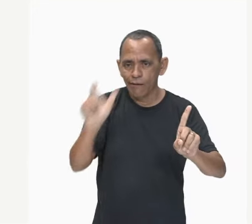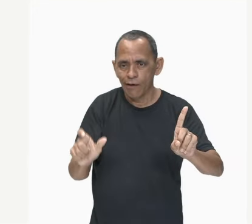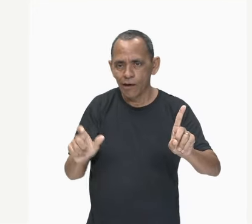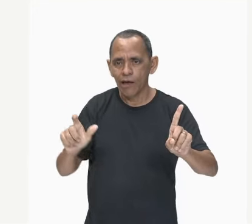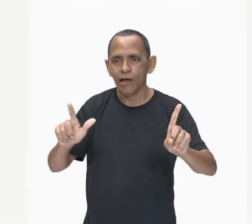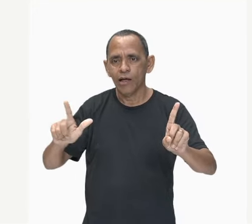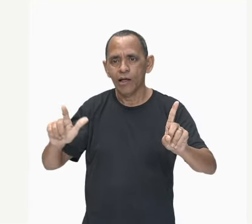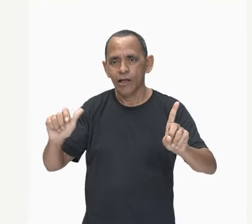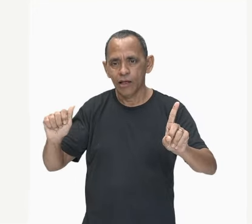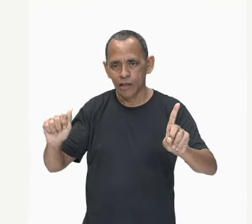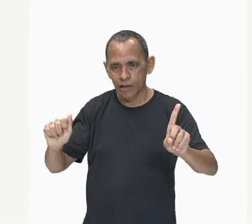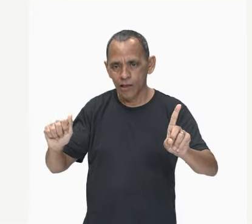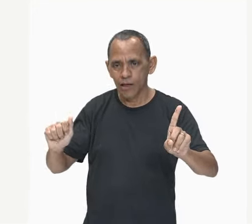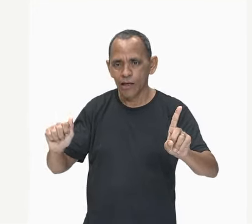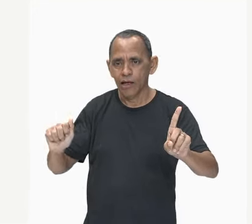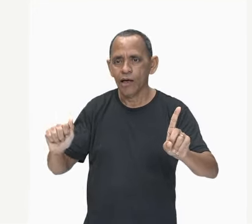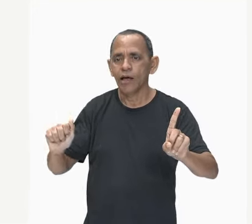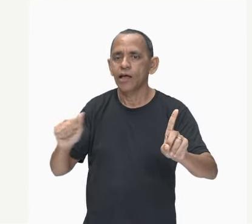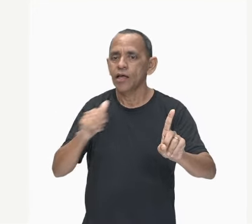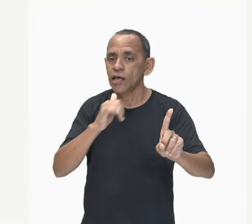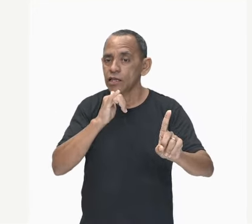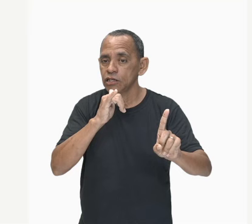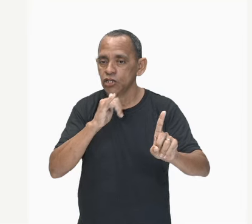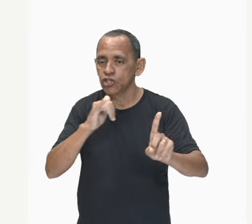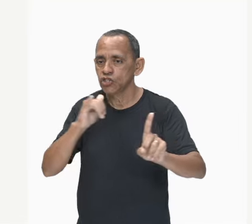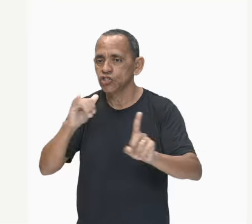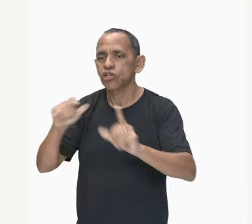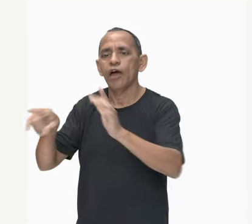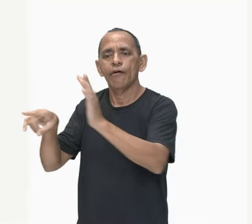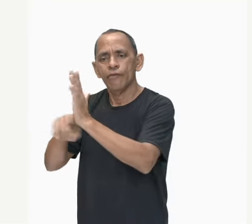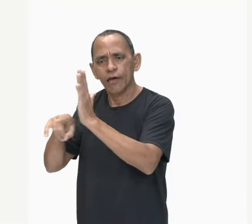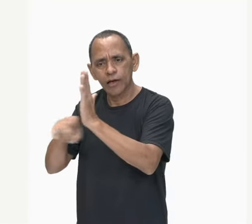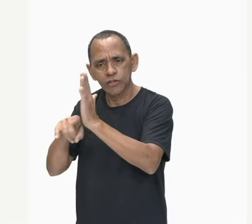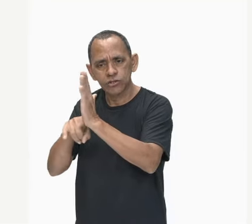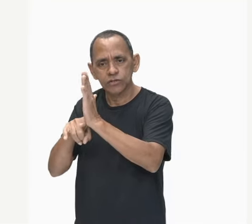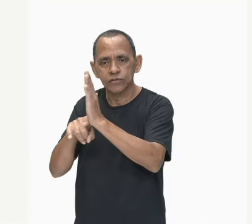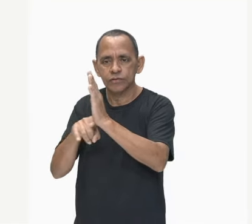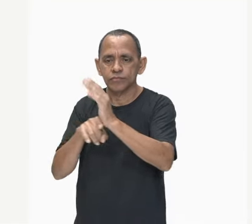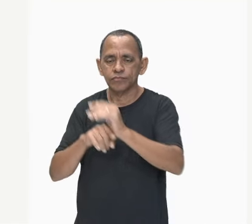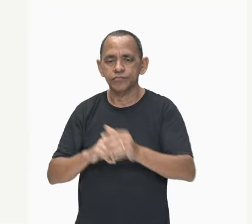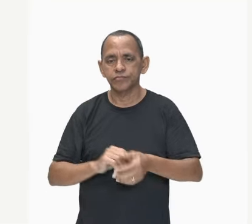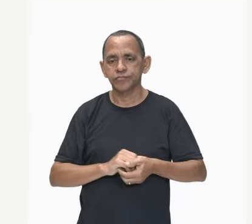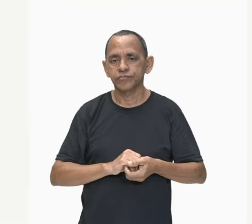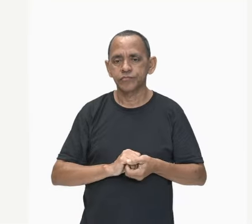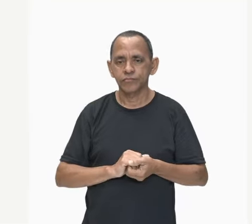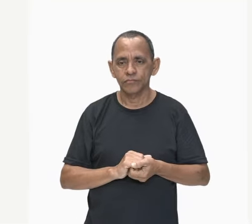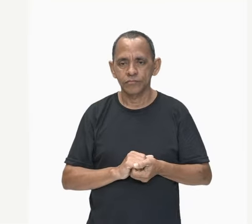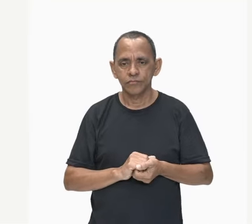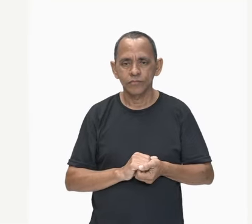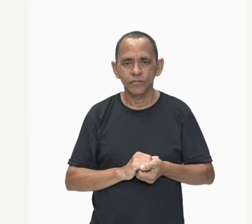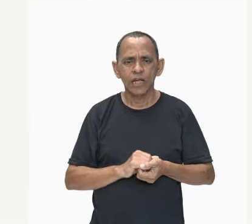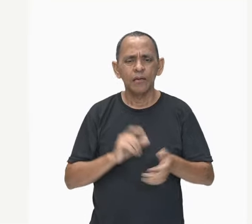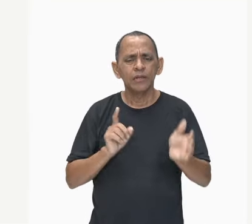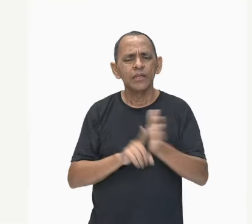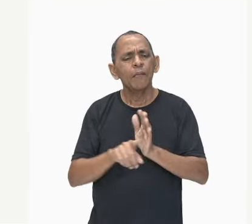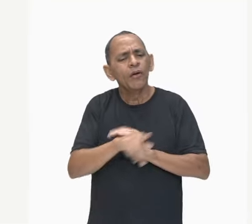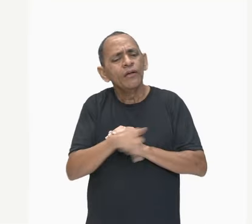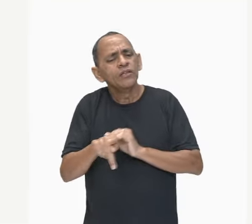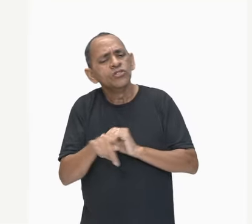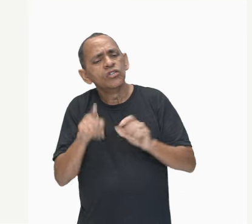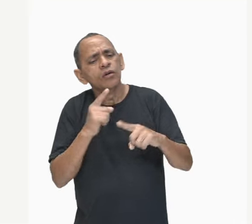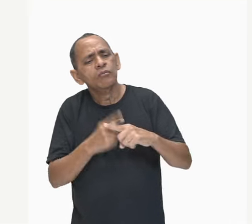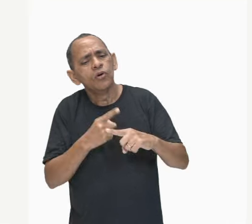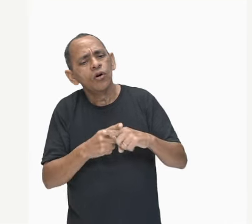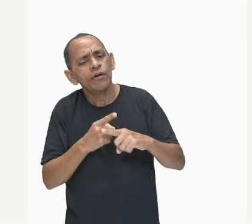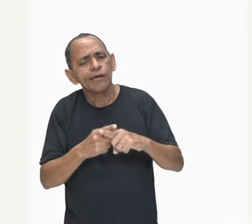cargas elétricas negativas. Aí você pode estar se perguntando, professora, mas por que que eu